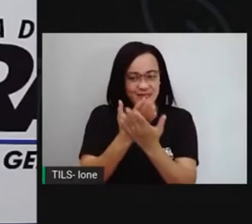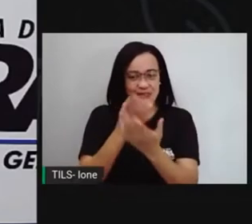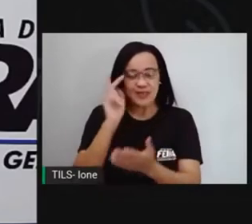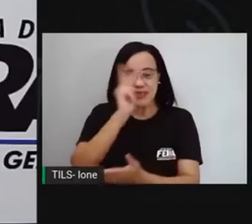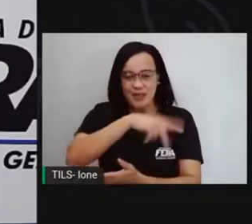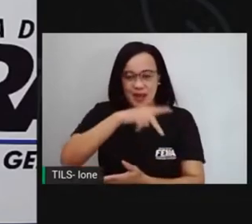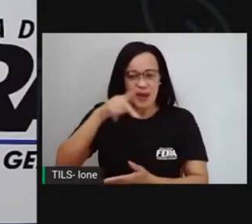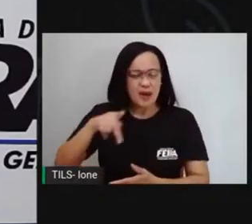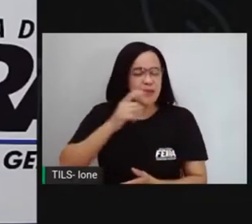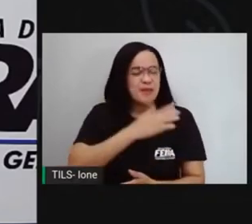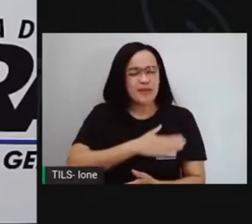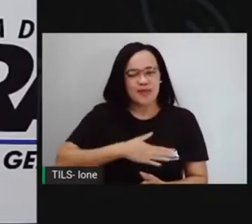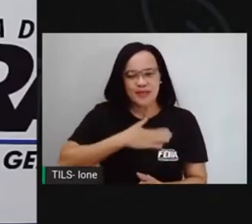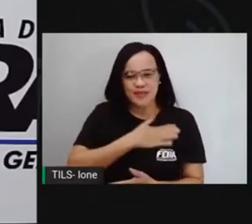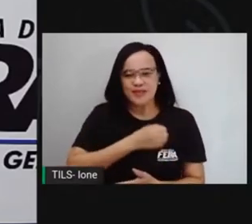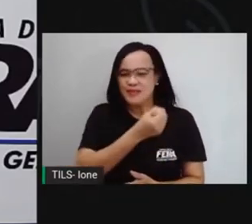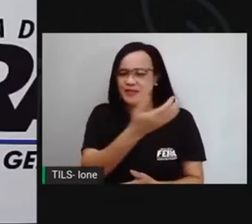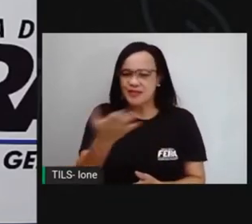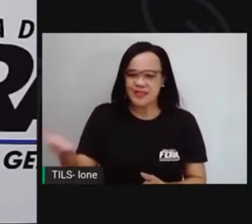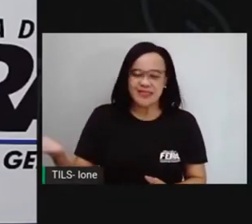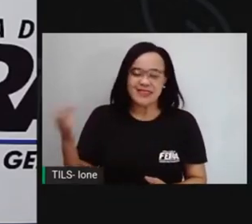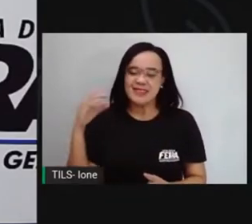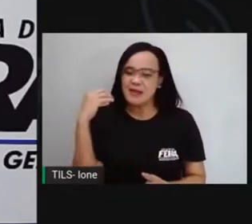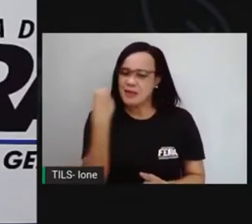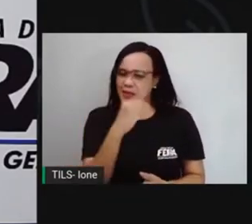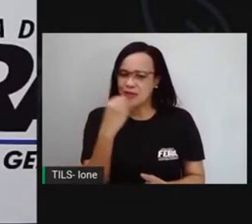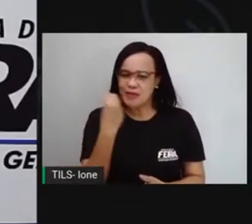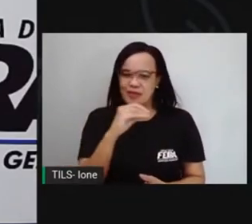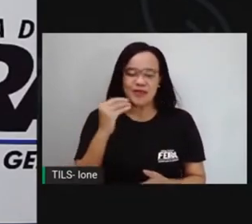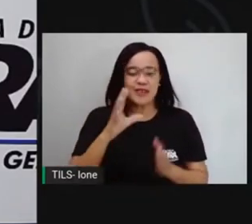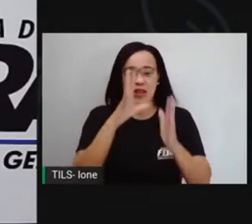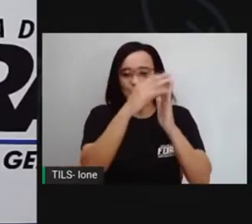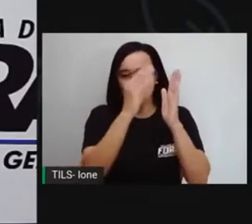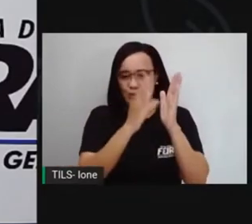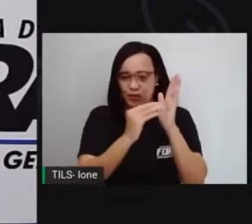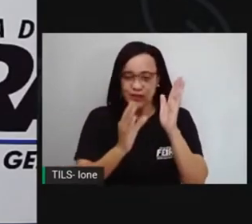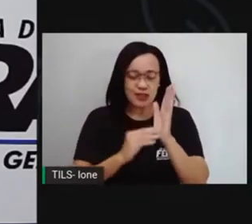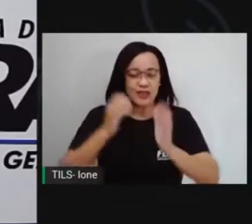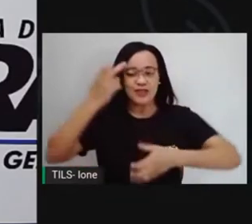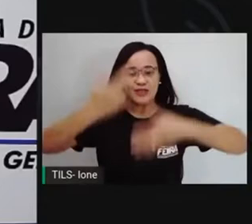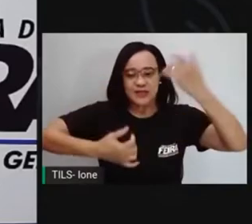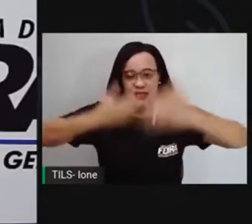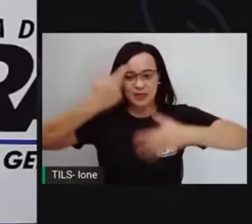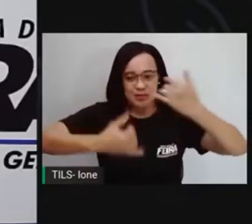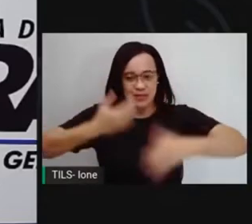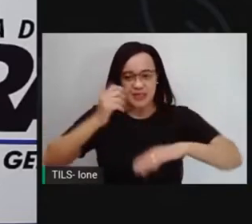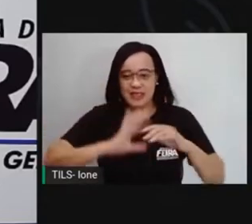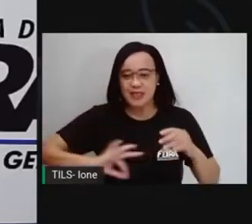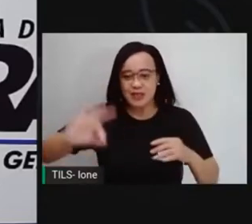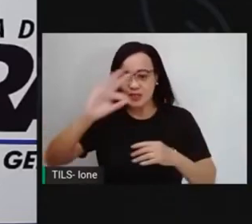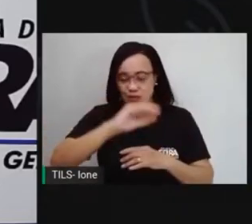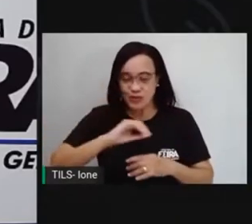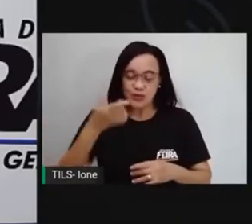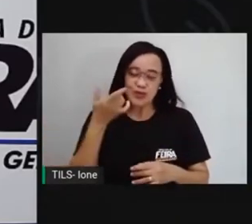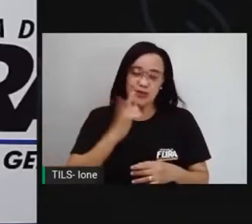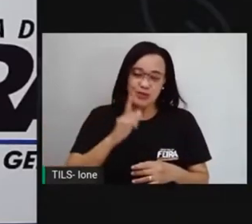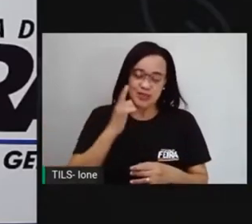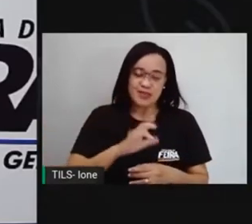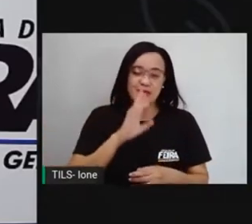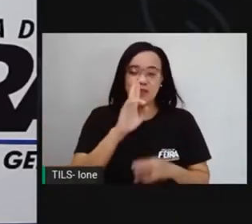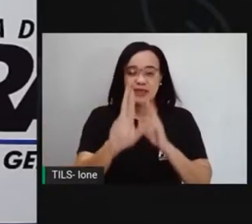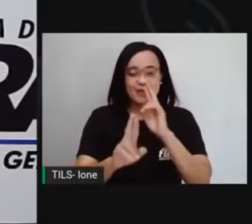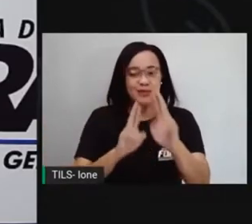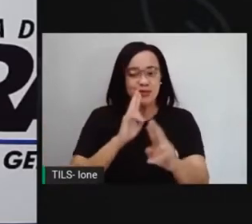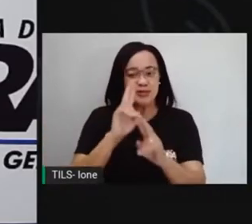e com os conteúdos, as explicações que a PRO vai passar, que você consiga aí responder as suas atividades e dar